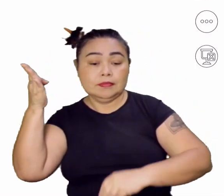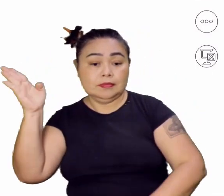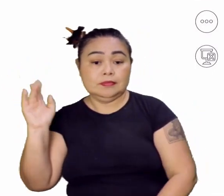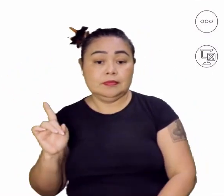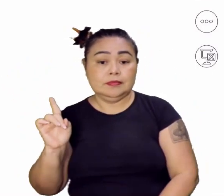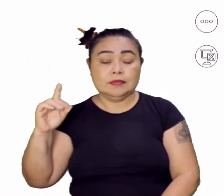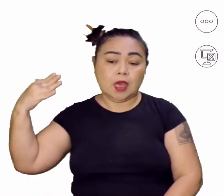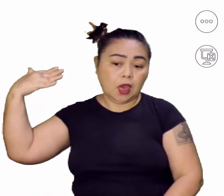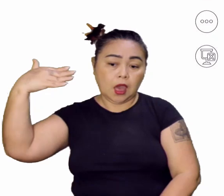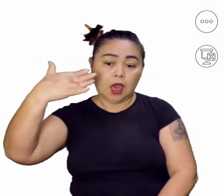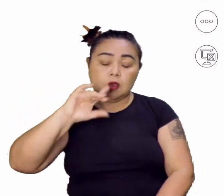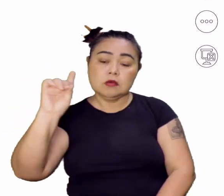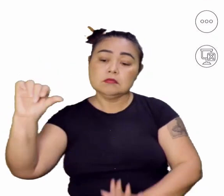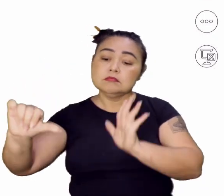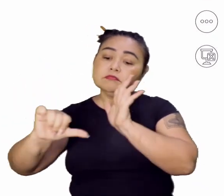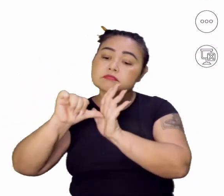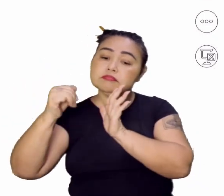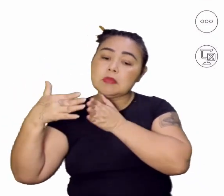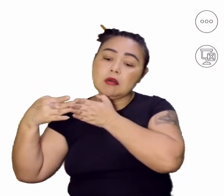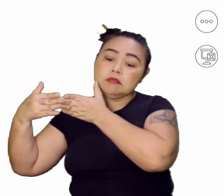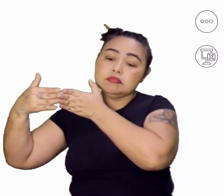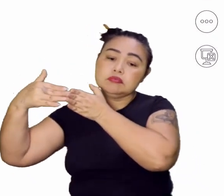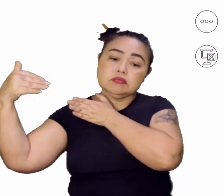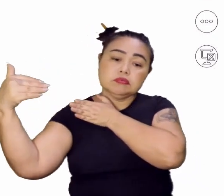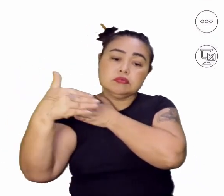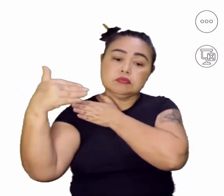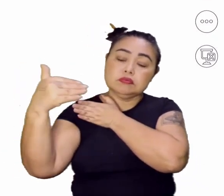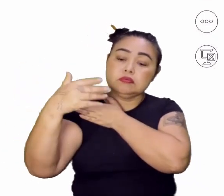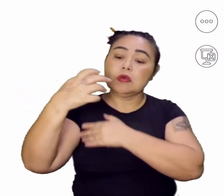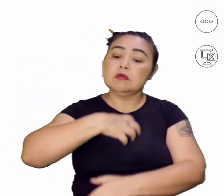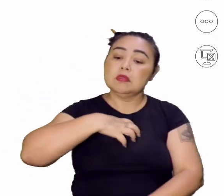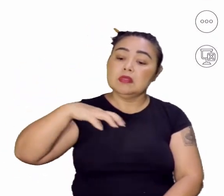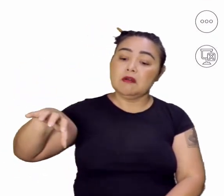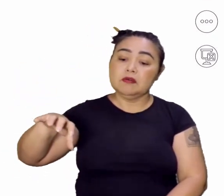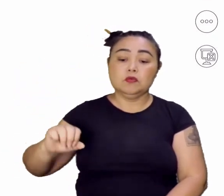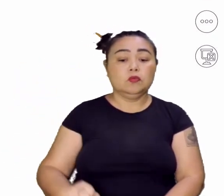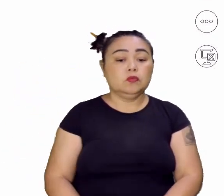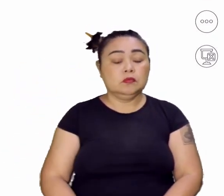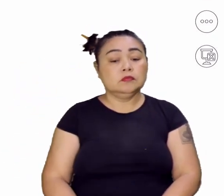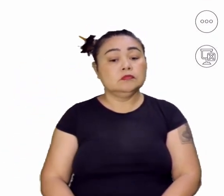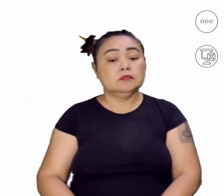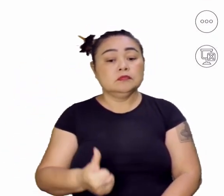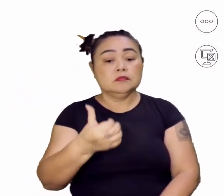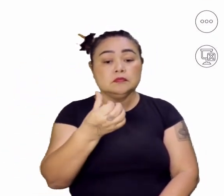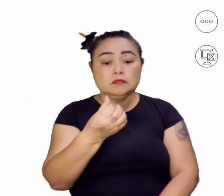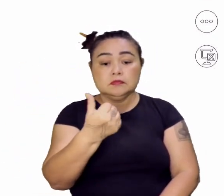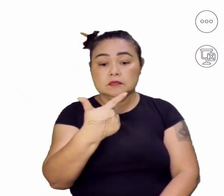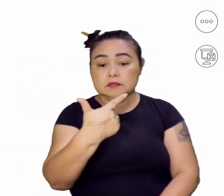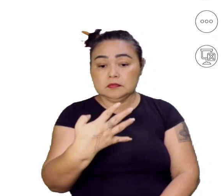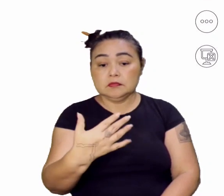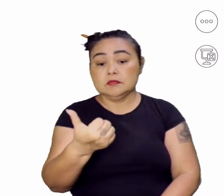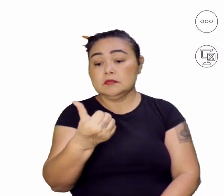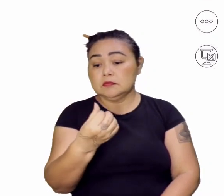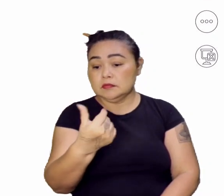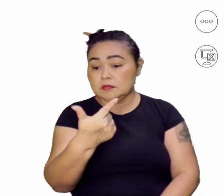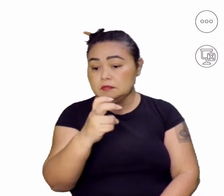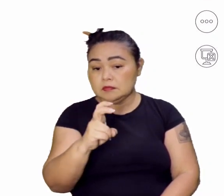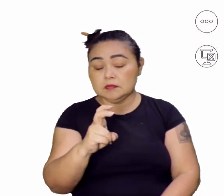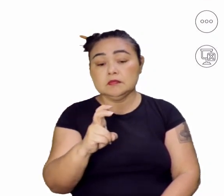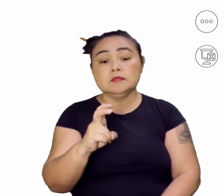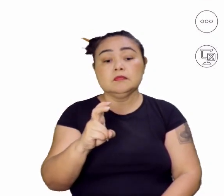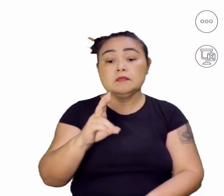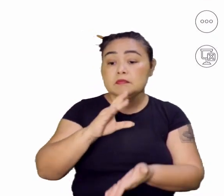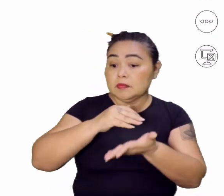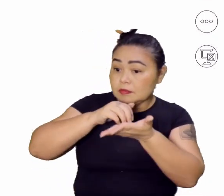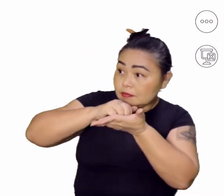A primeira invasão holandesa, eles tentam invadir aqui Salvador, em 1624 e 1625, eles vão ser expulsos de